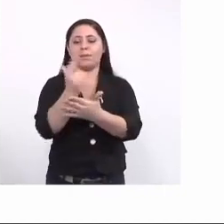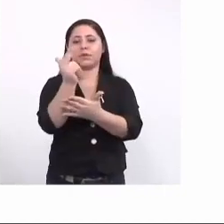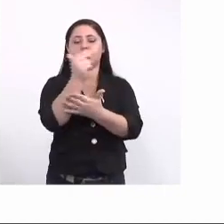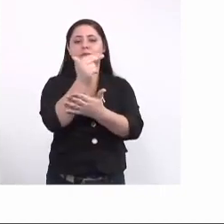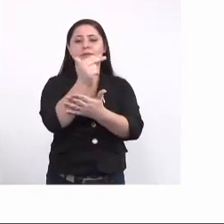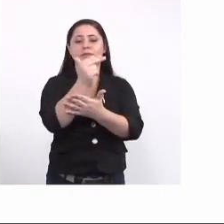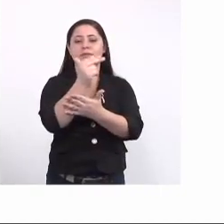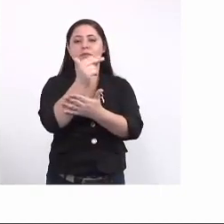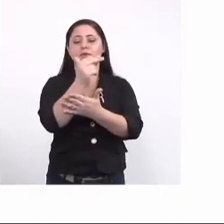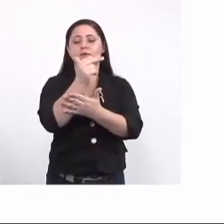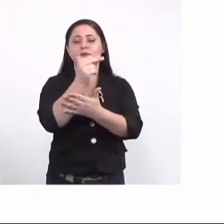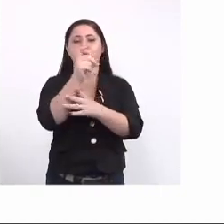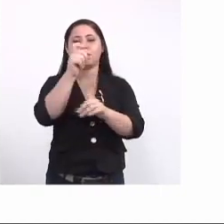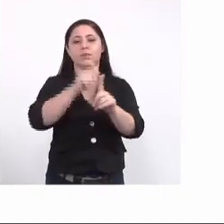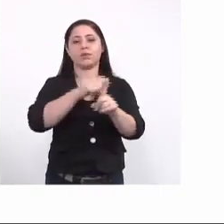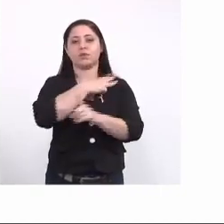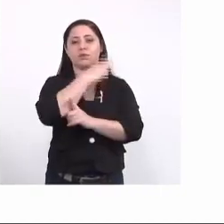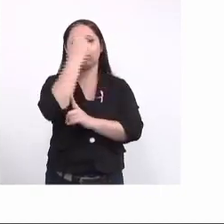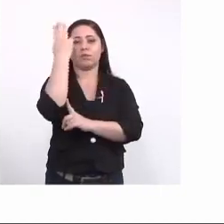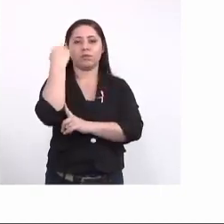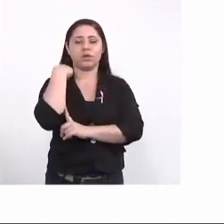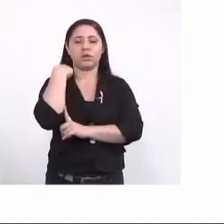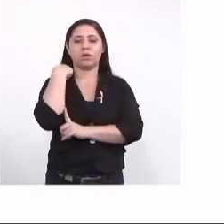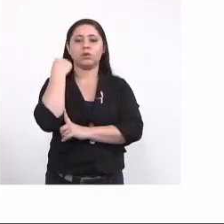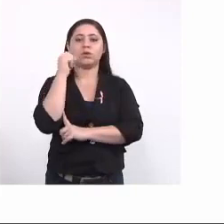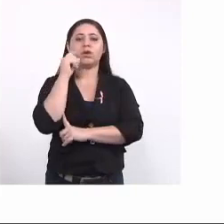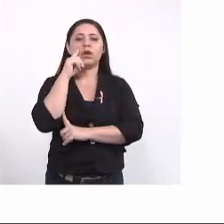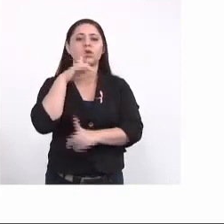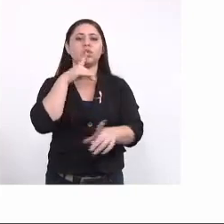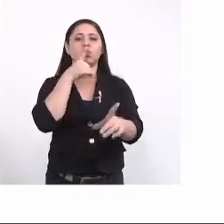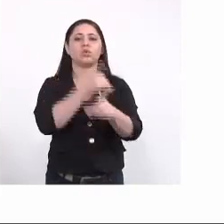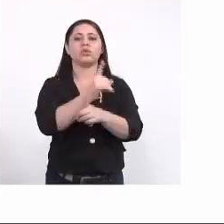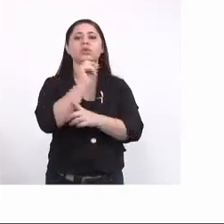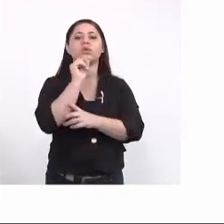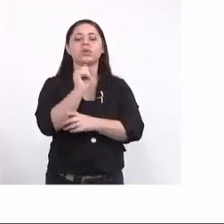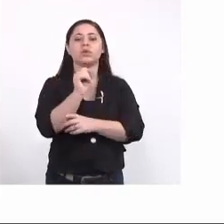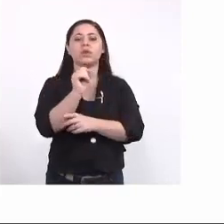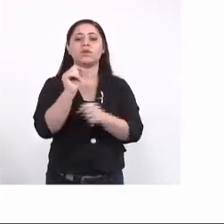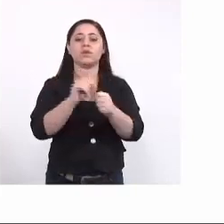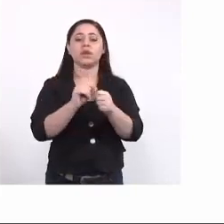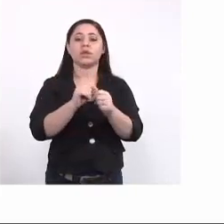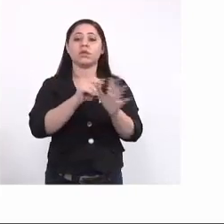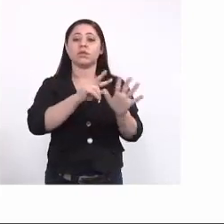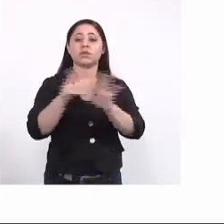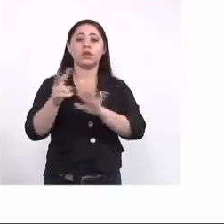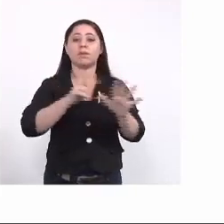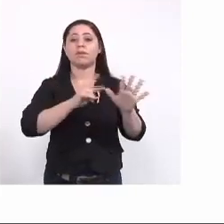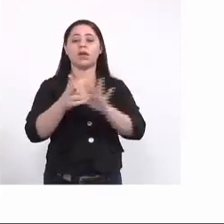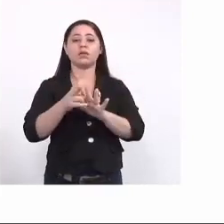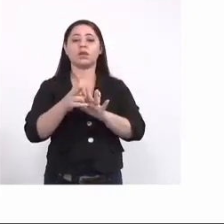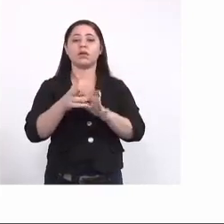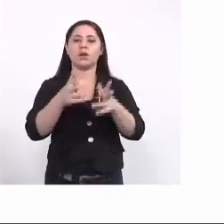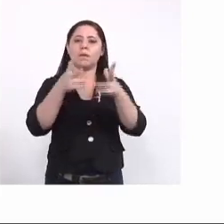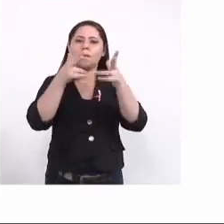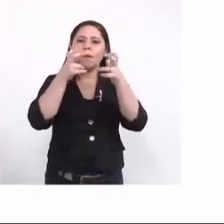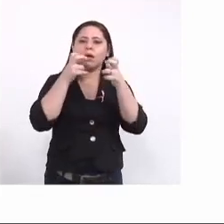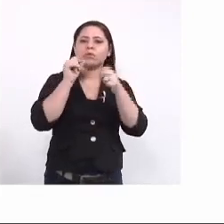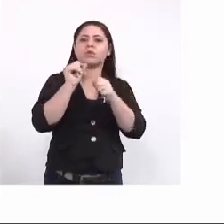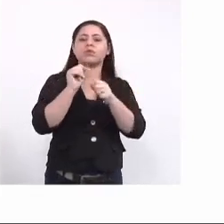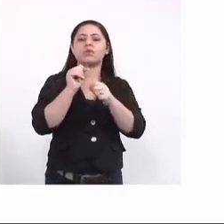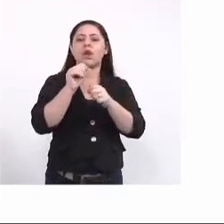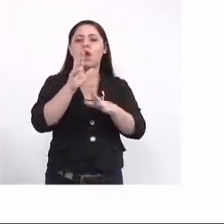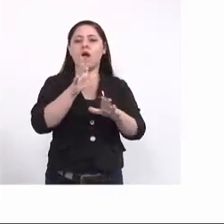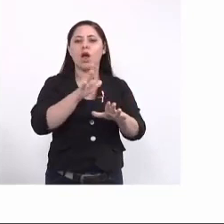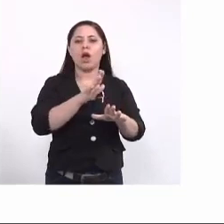do mês de maio e o que dá para encontrar é que ele é feito a cada semana e o que dá para perceber é que algumas regiões